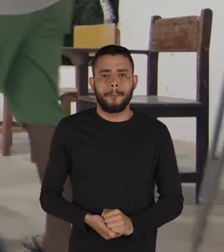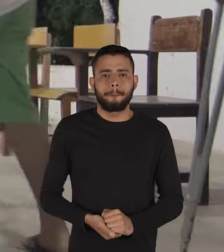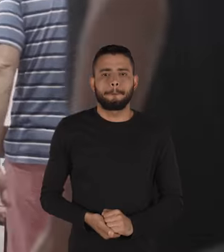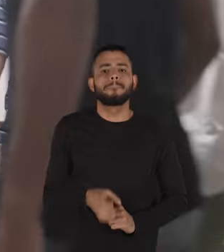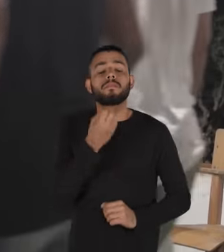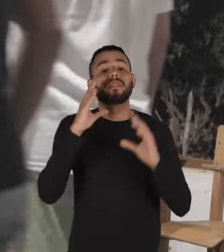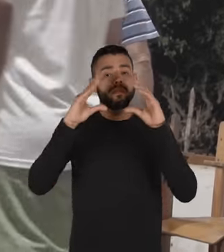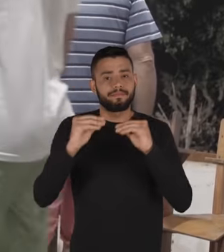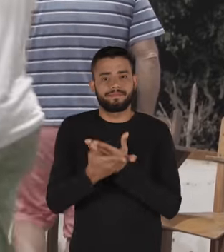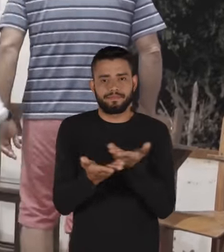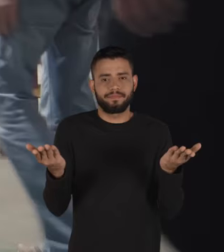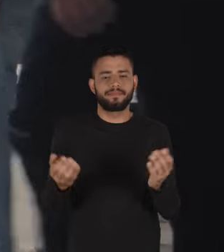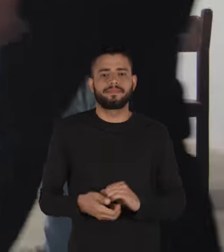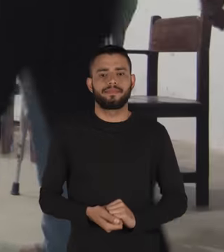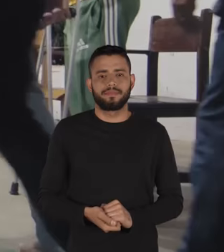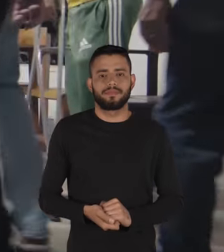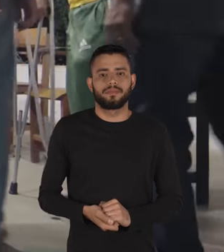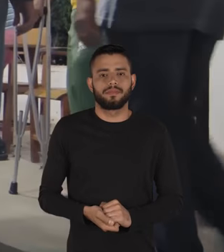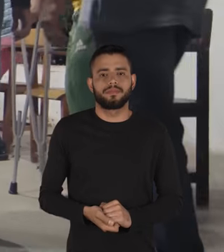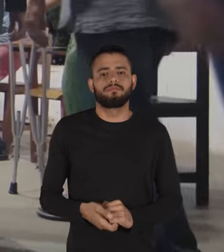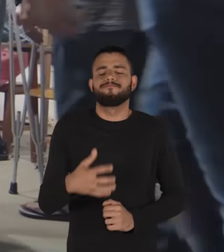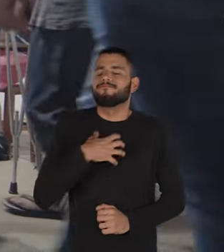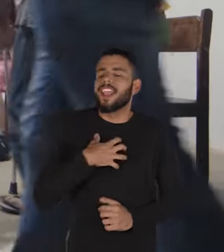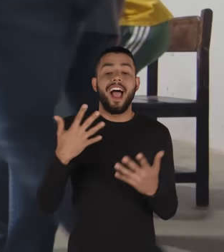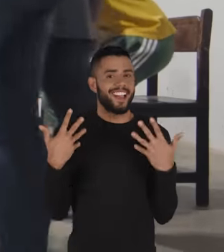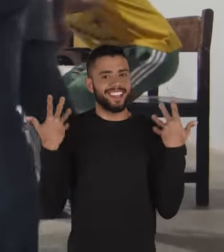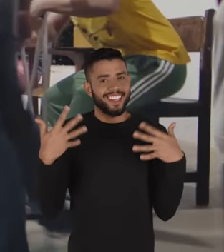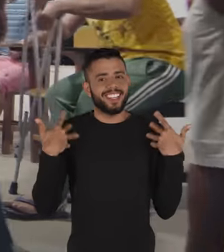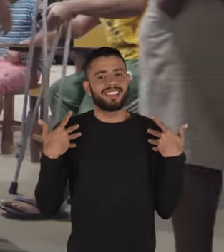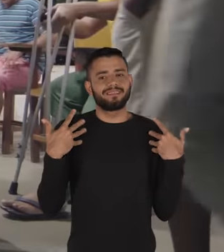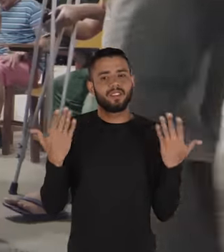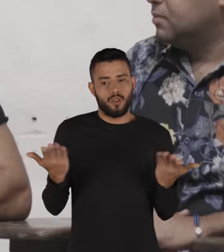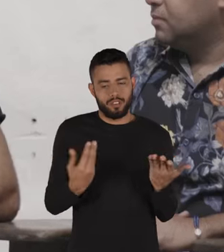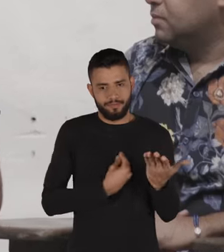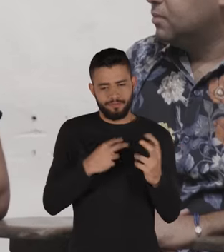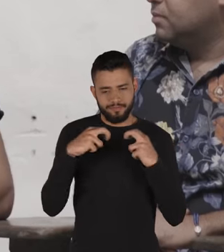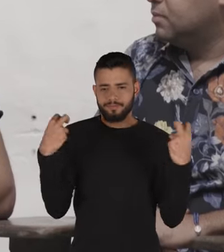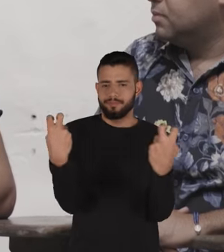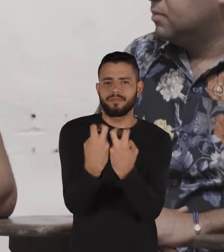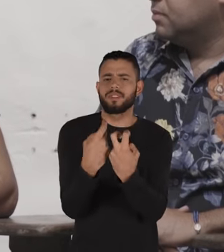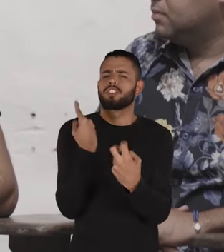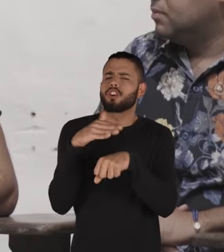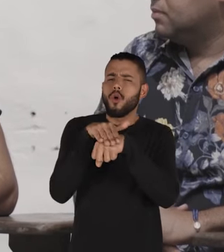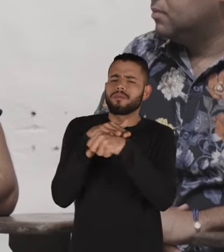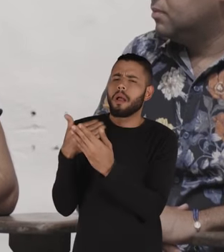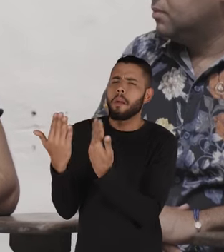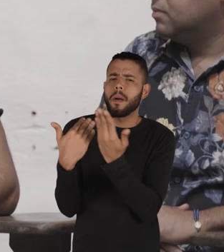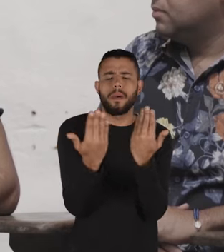conversa. Boa noite, pessoal. Boa noite. É uma alegria ter vocês aqui para a gente poder conversar